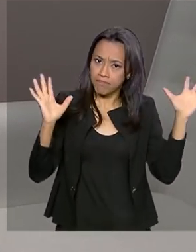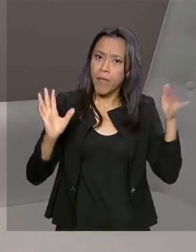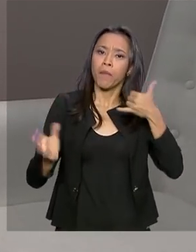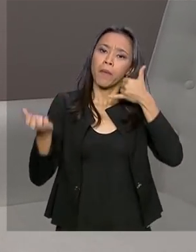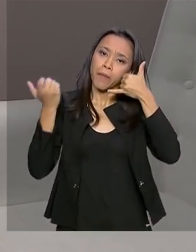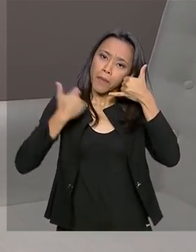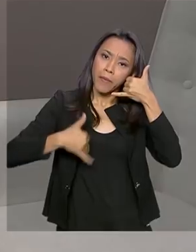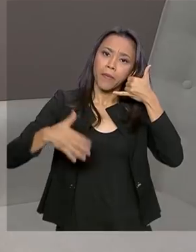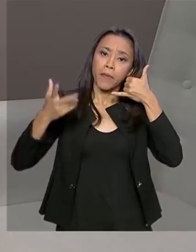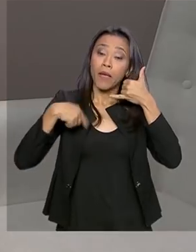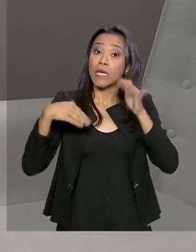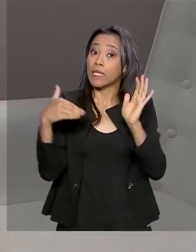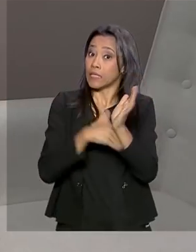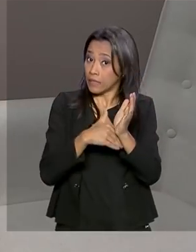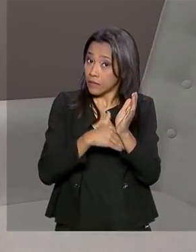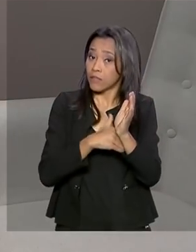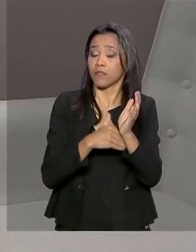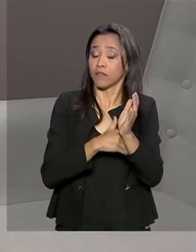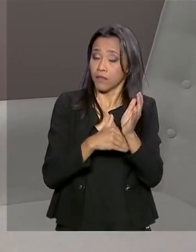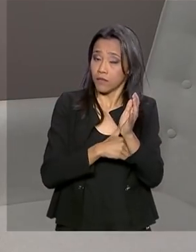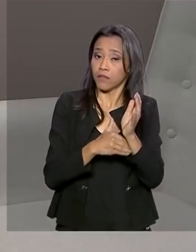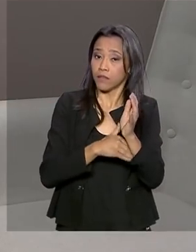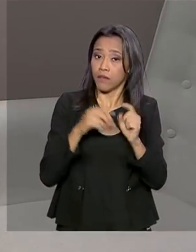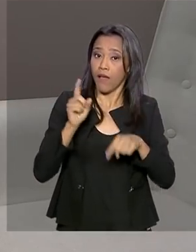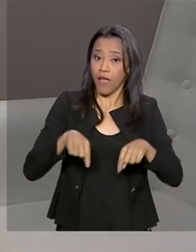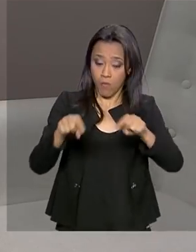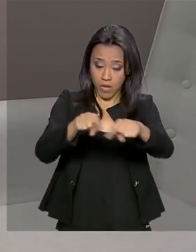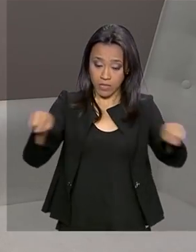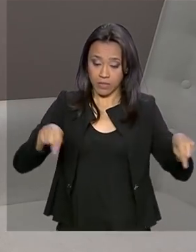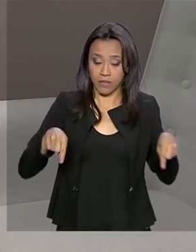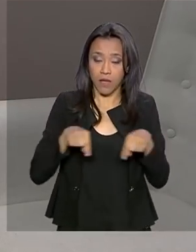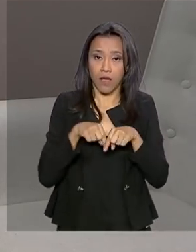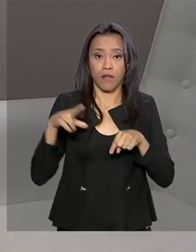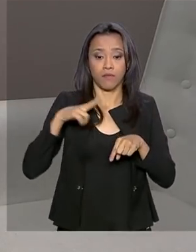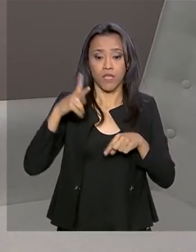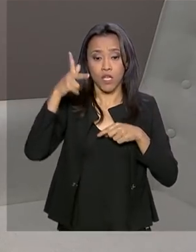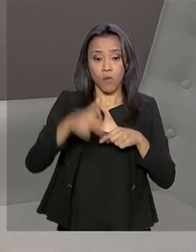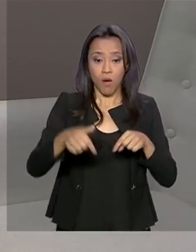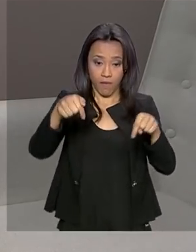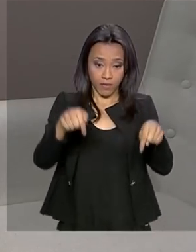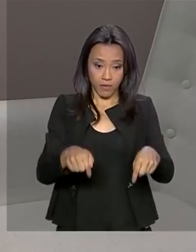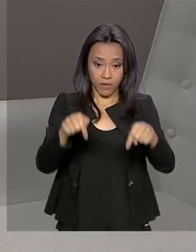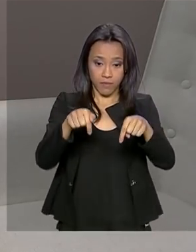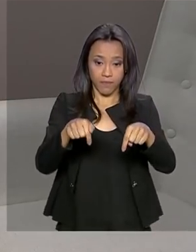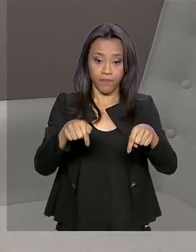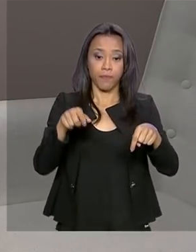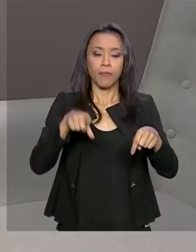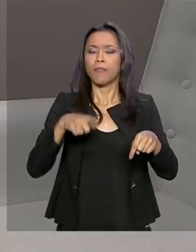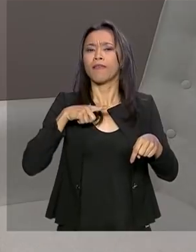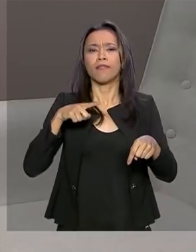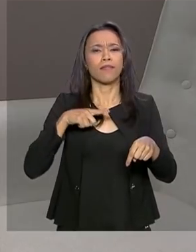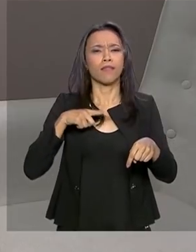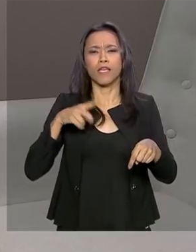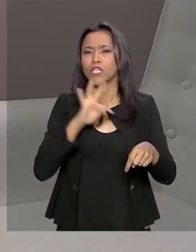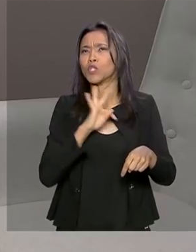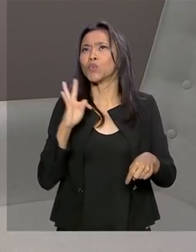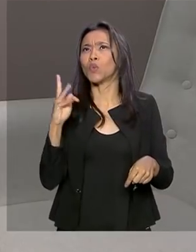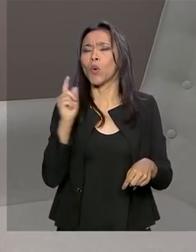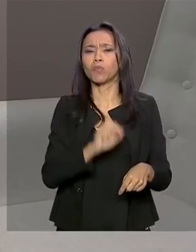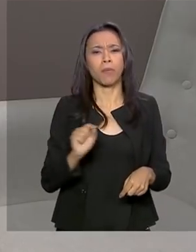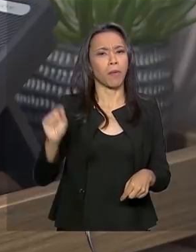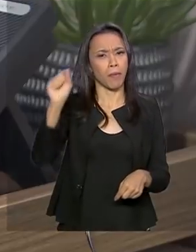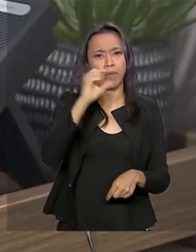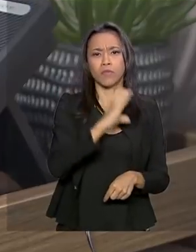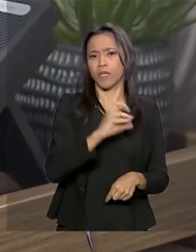para garantir o sigilo desse atendimento é a sala individual, como essa daqui, presente em todas as unidades do